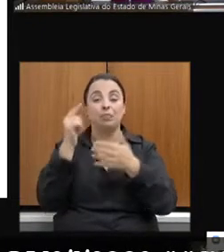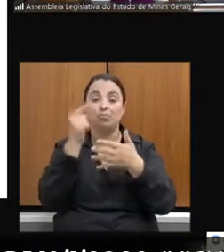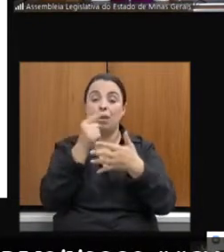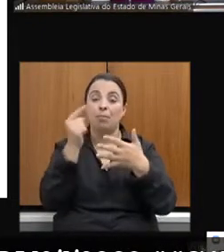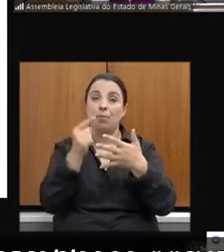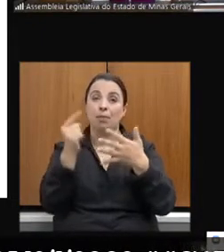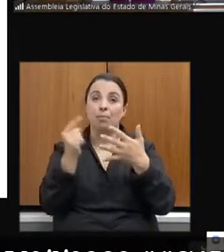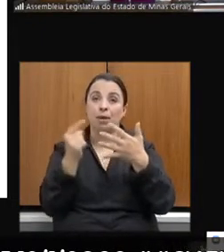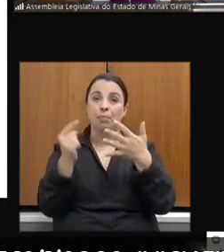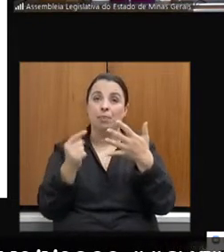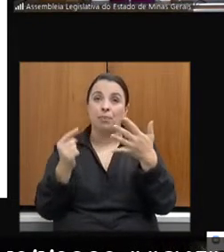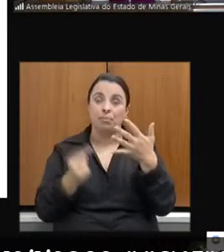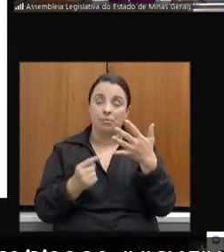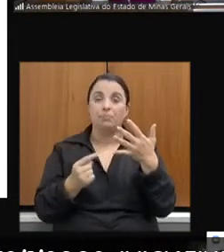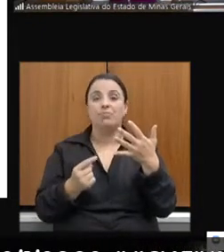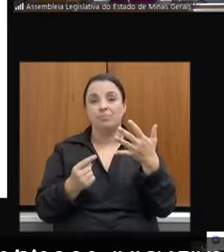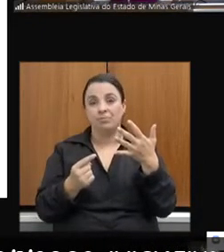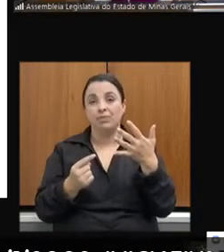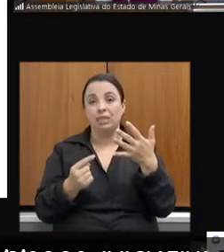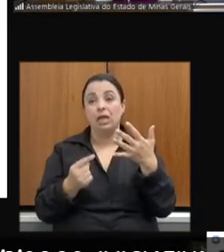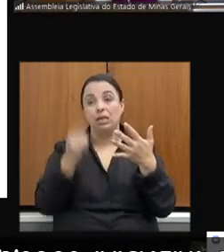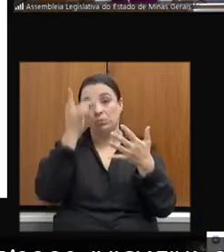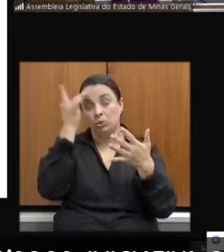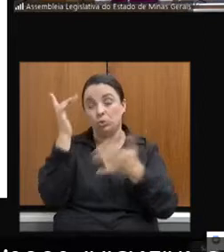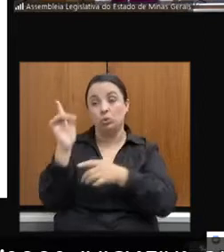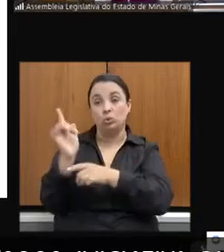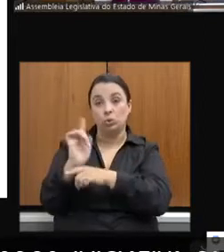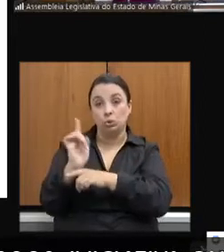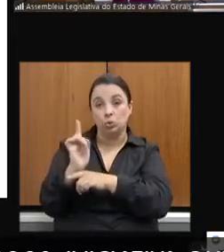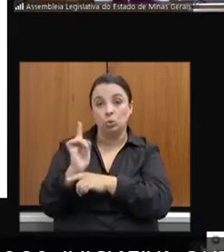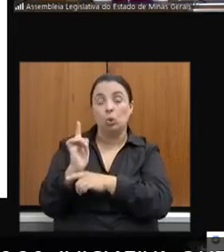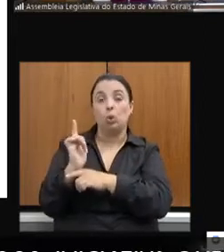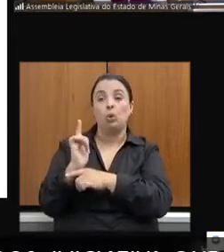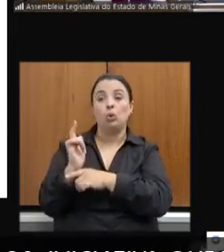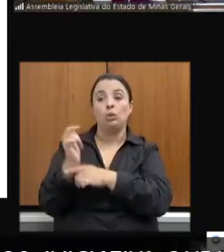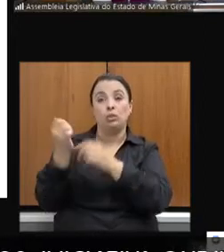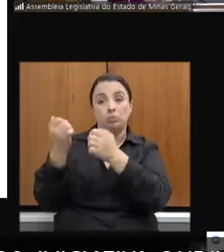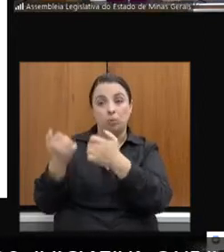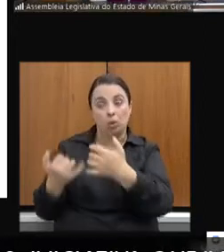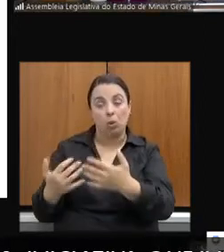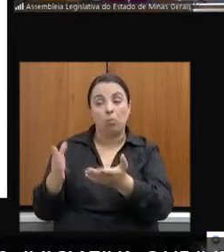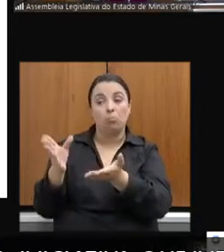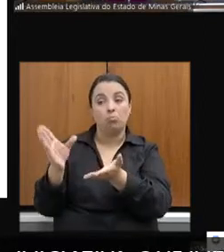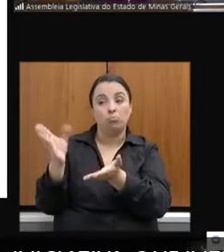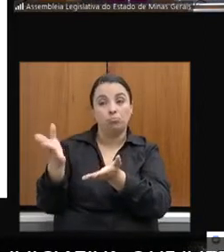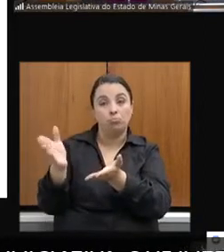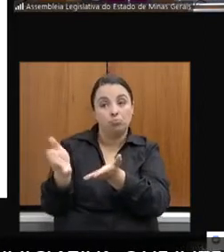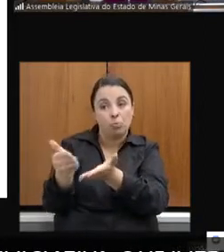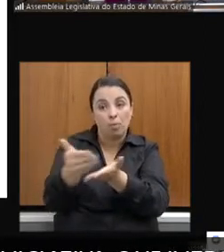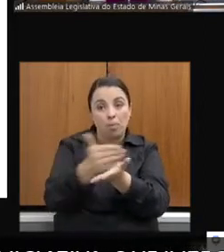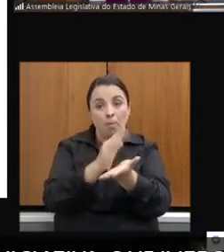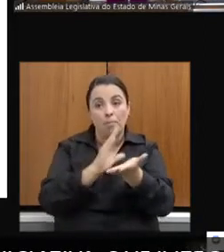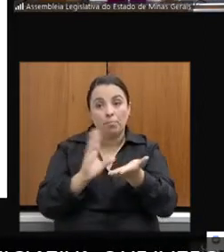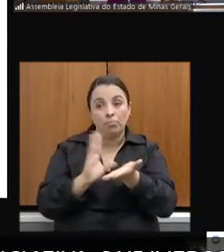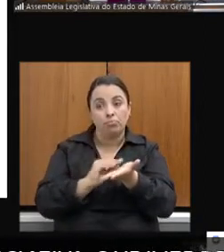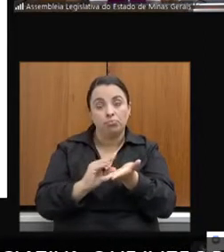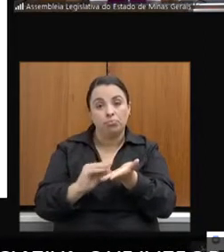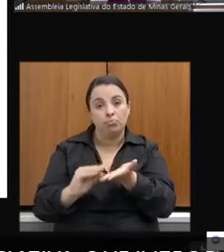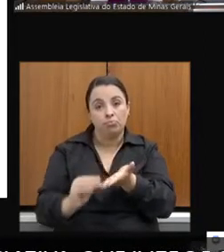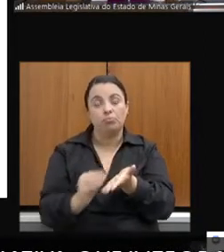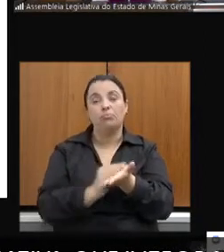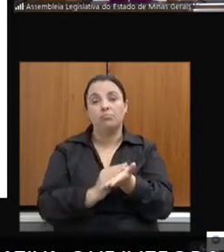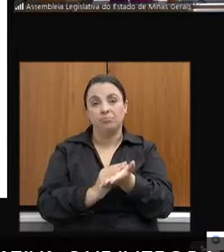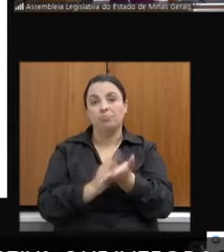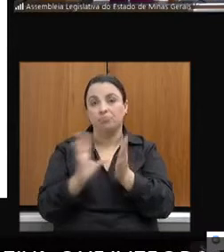dos gestores que nós ouvimos, o conselheiro municipal de esportes, quais foram os principais desafios que